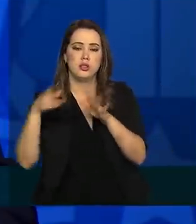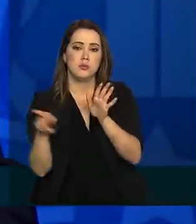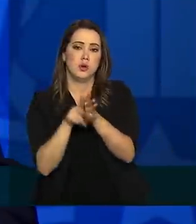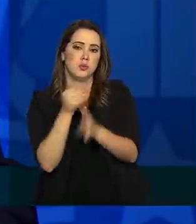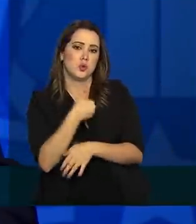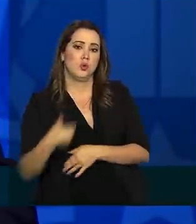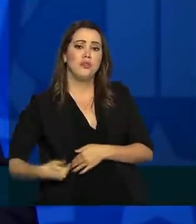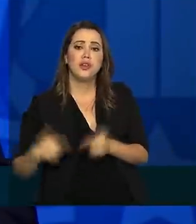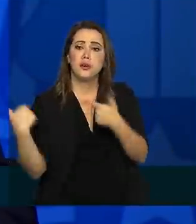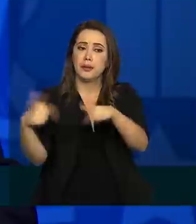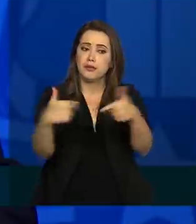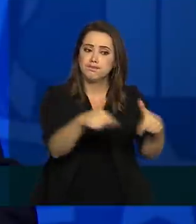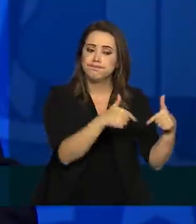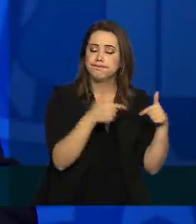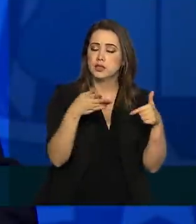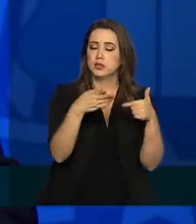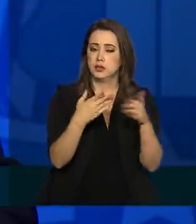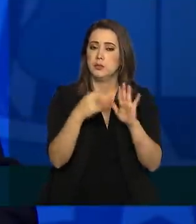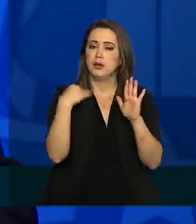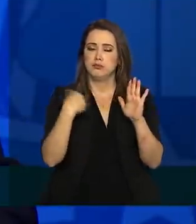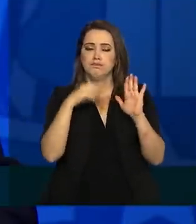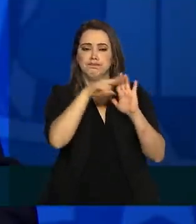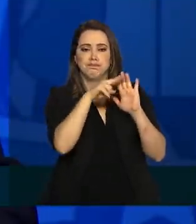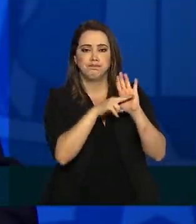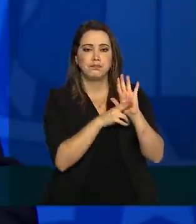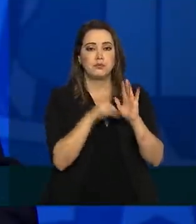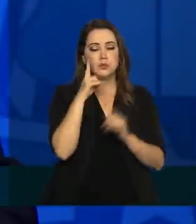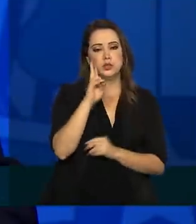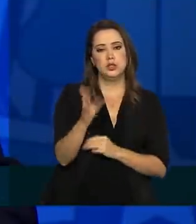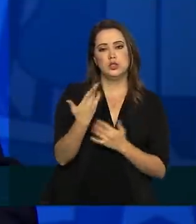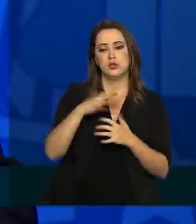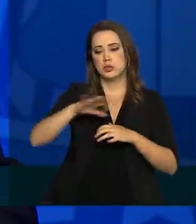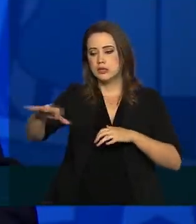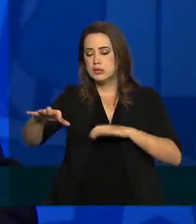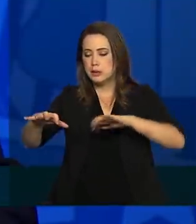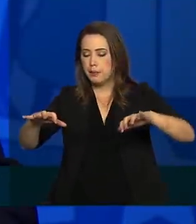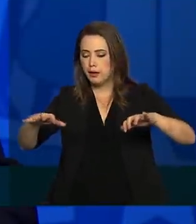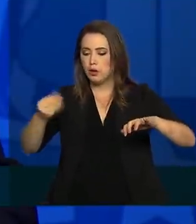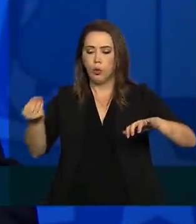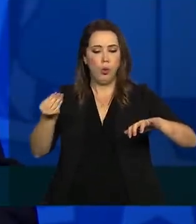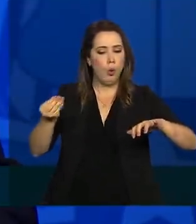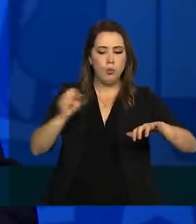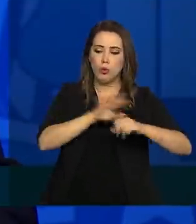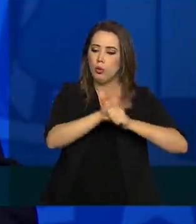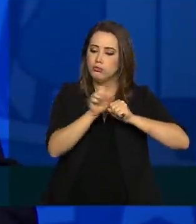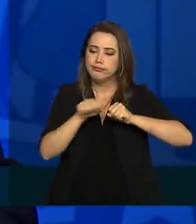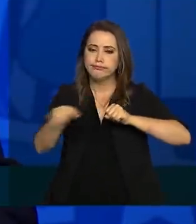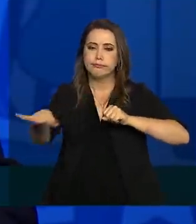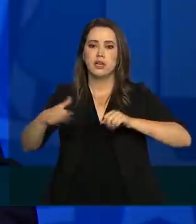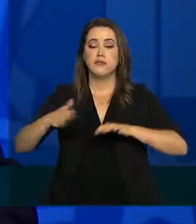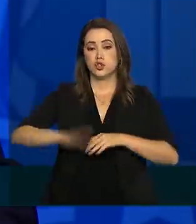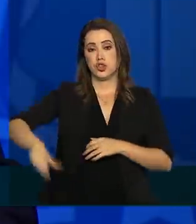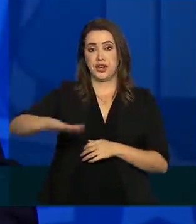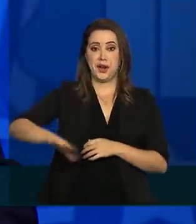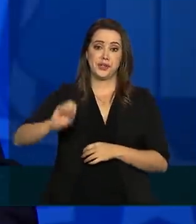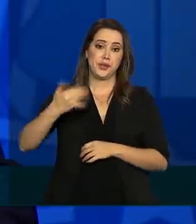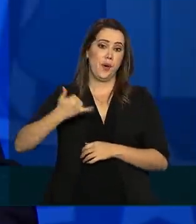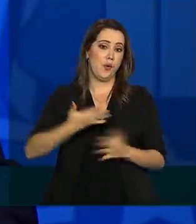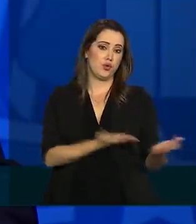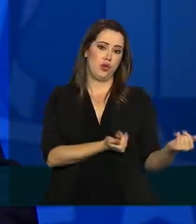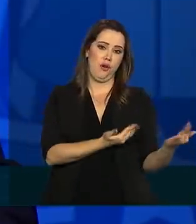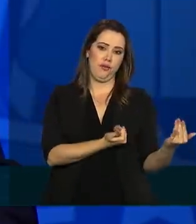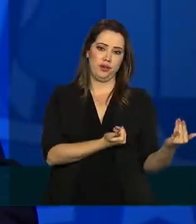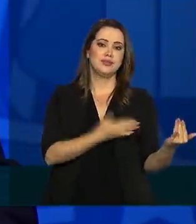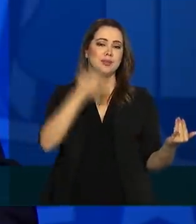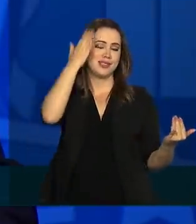Precisaremos analisar os resultados por faixa etária e transmissão entre crianças e adolescentes para definir protocolos mais seguros de volta às